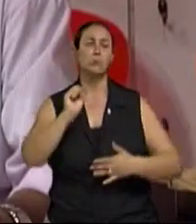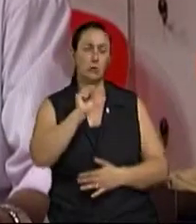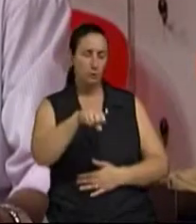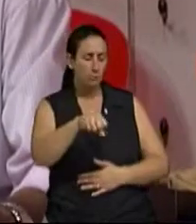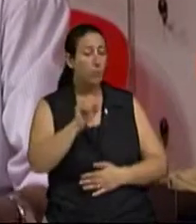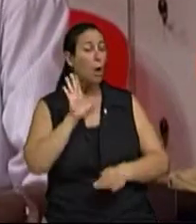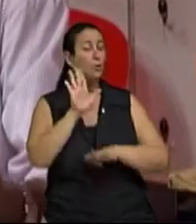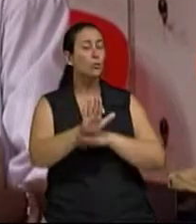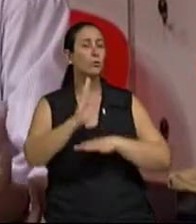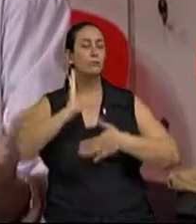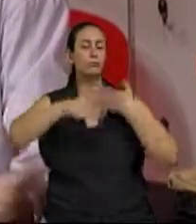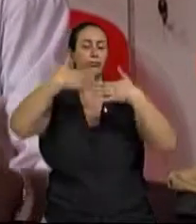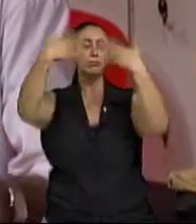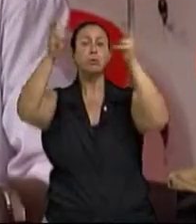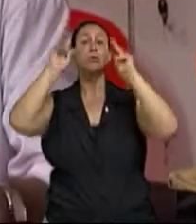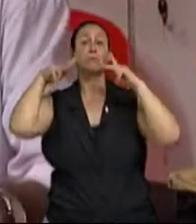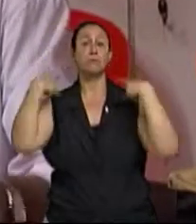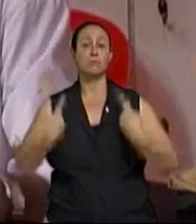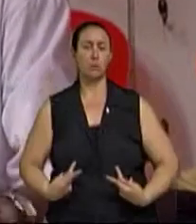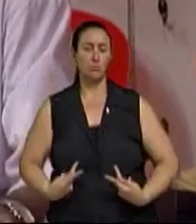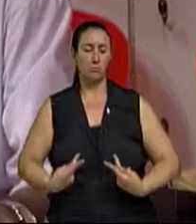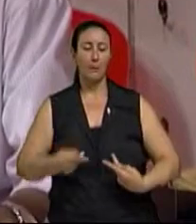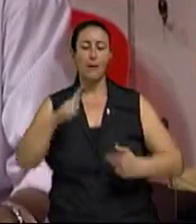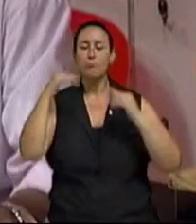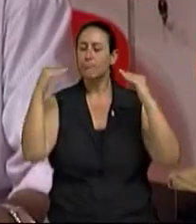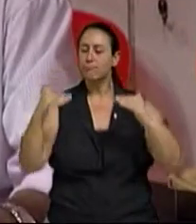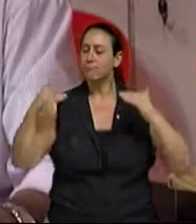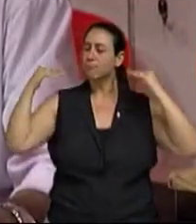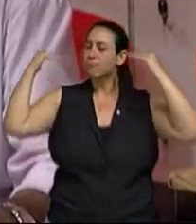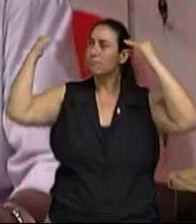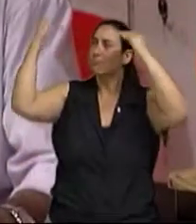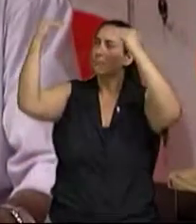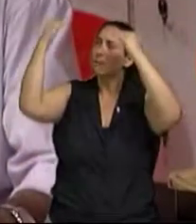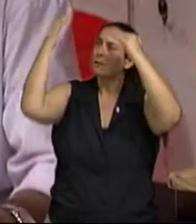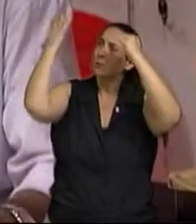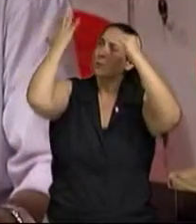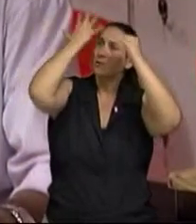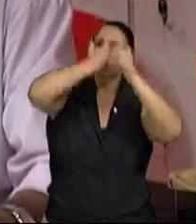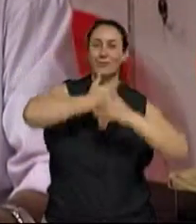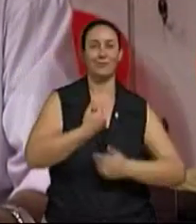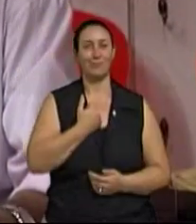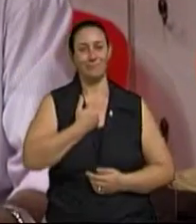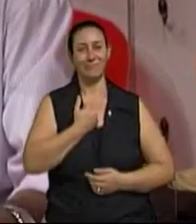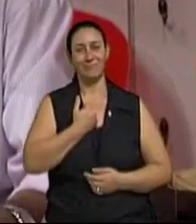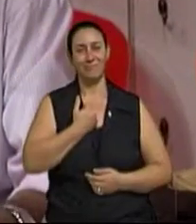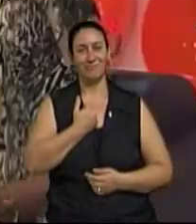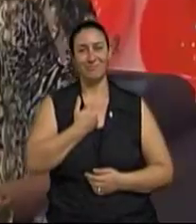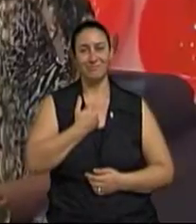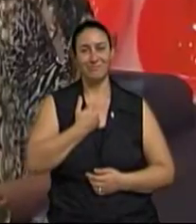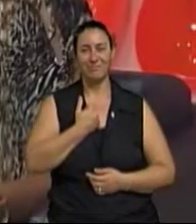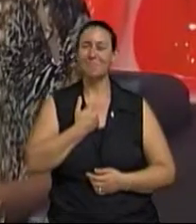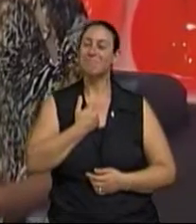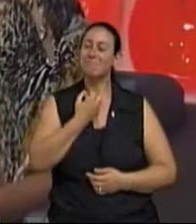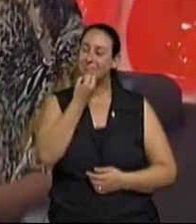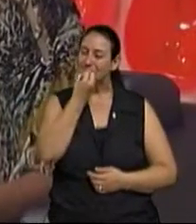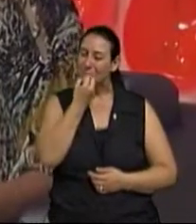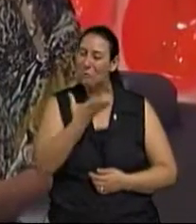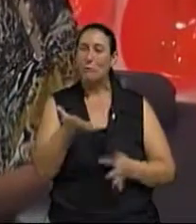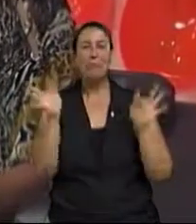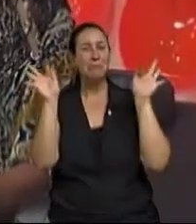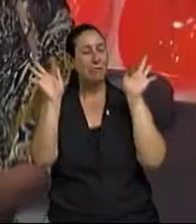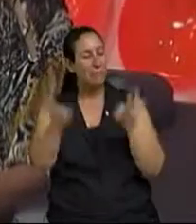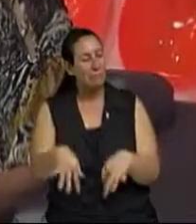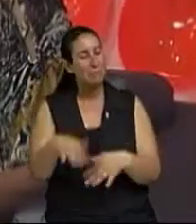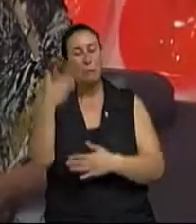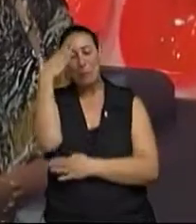ser humano rumo a algo muito mais bonito do que nós temos hoje. Que maravilha. Bom encerramento pro nosso programa, né?